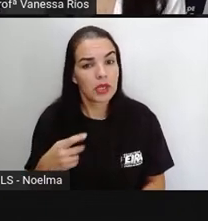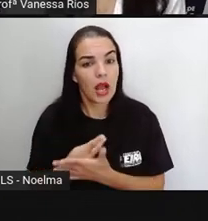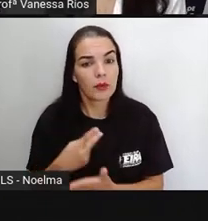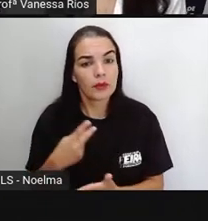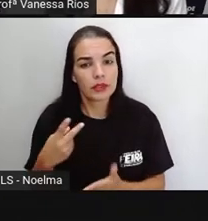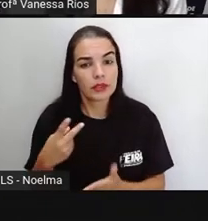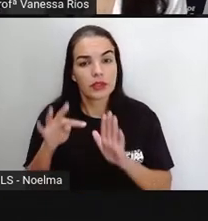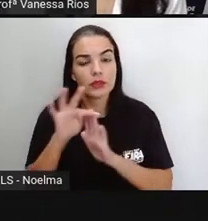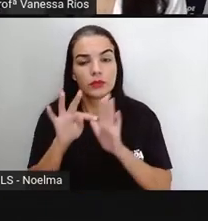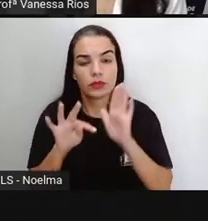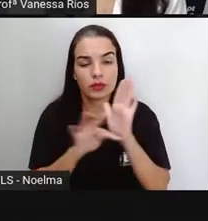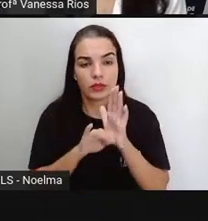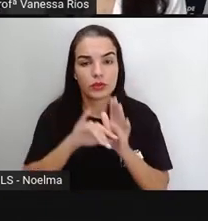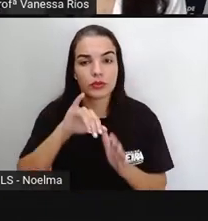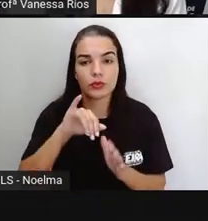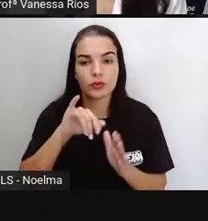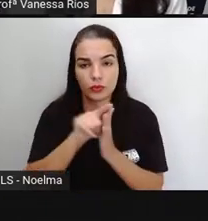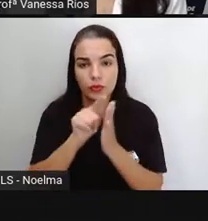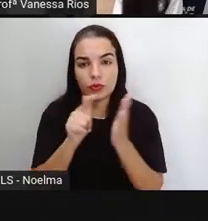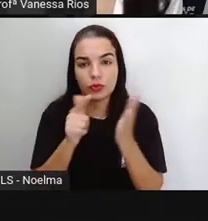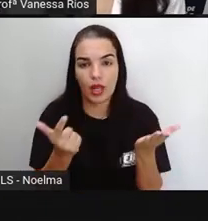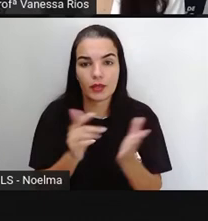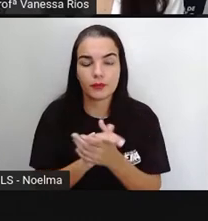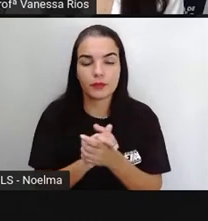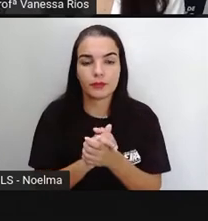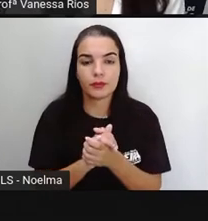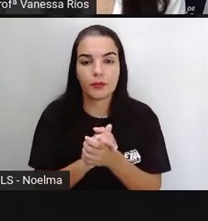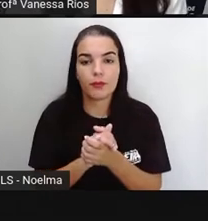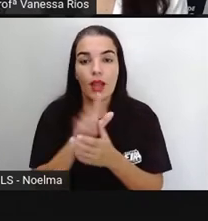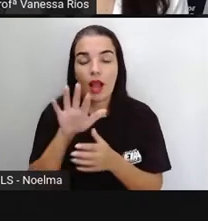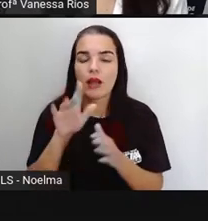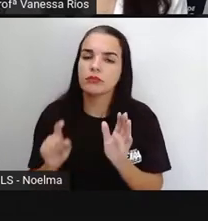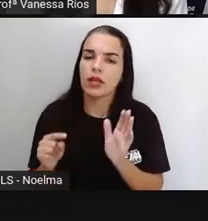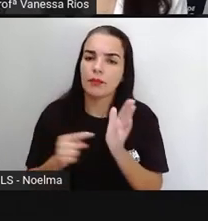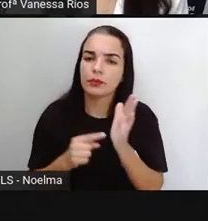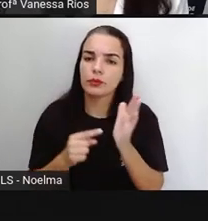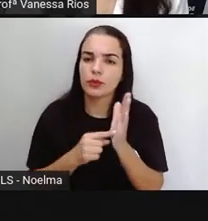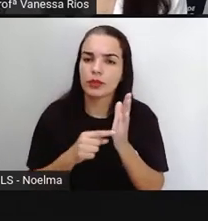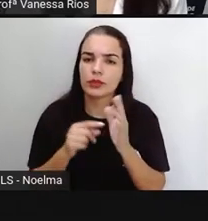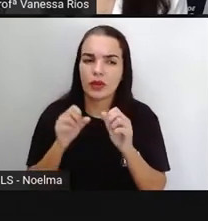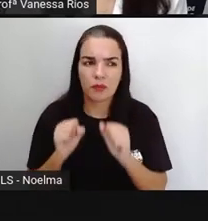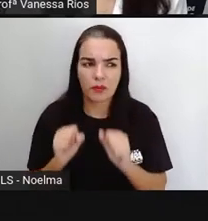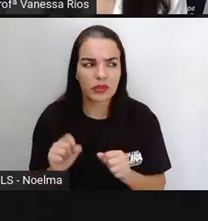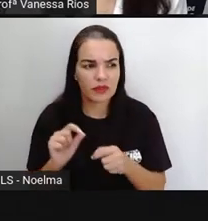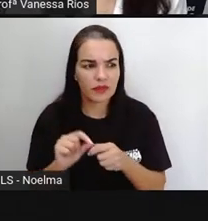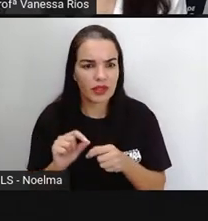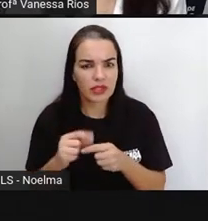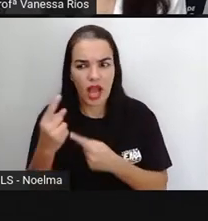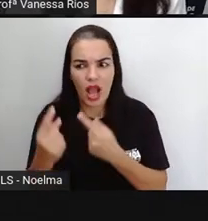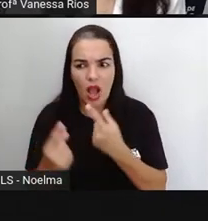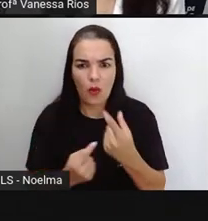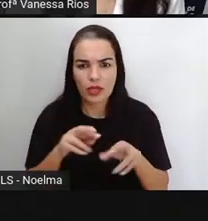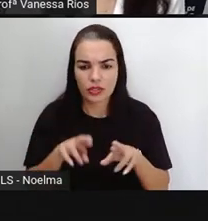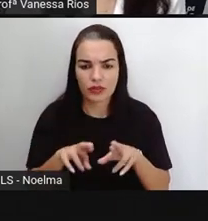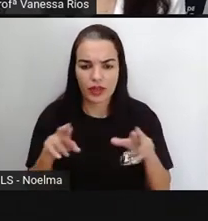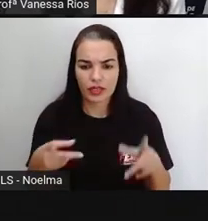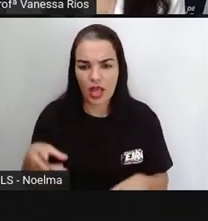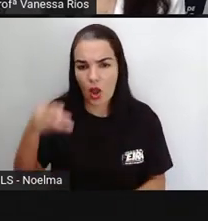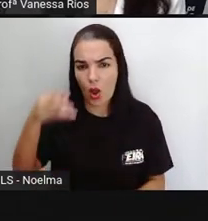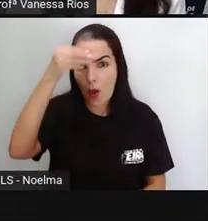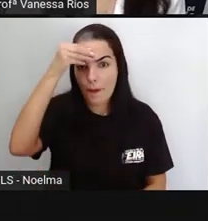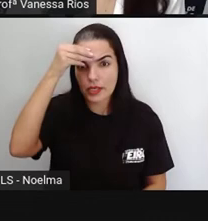nos textos jornalísticos. As pontuações fazem aí alguma diferença na compreensão do texto?